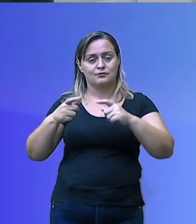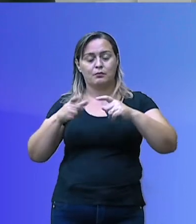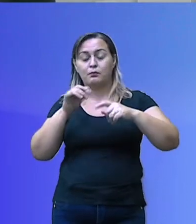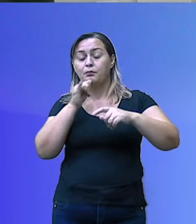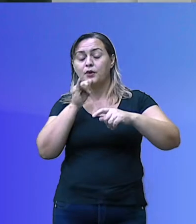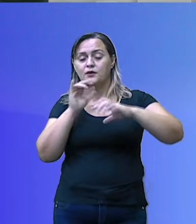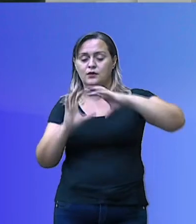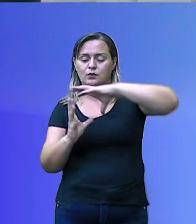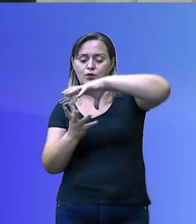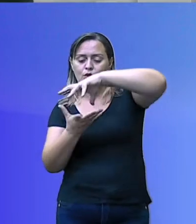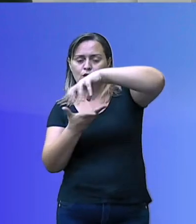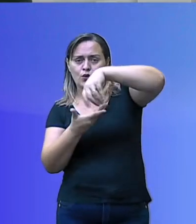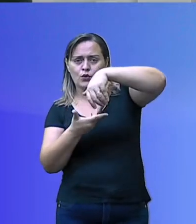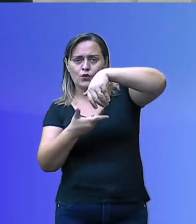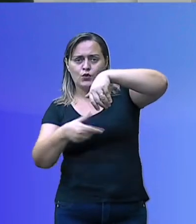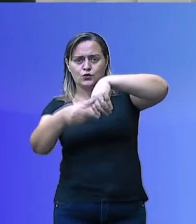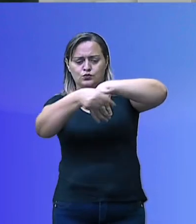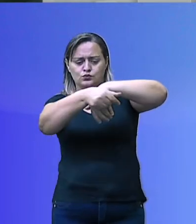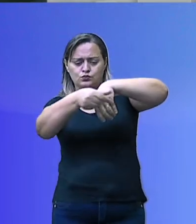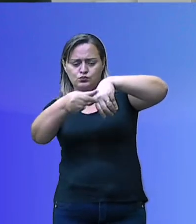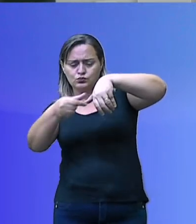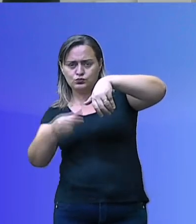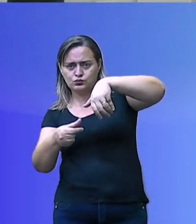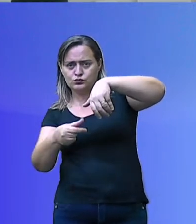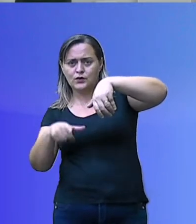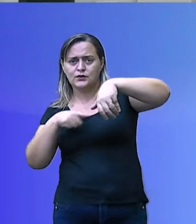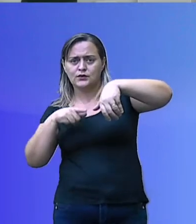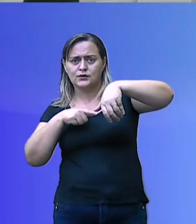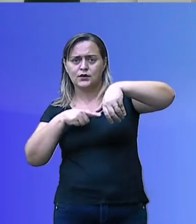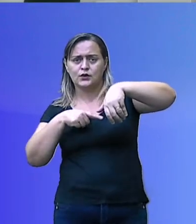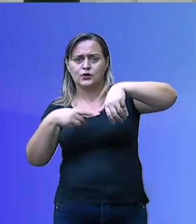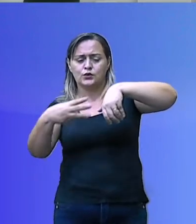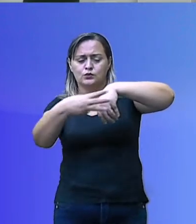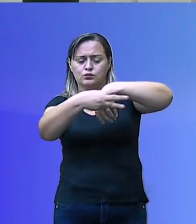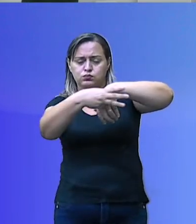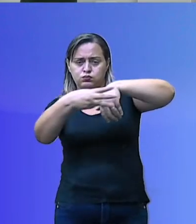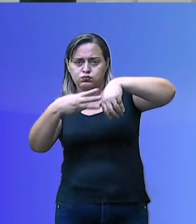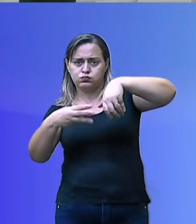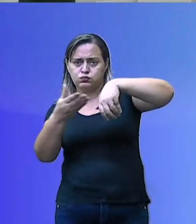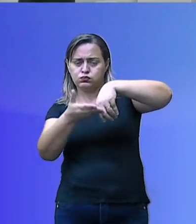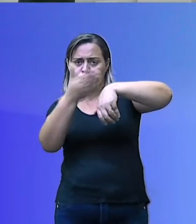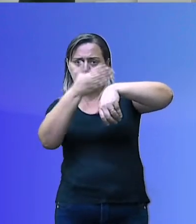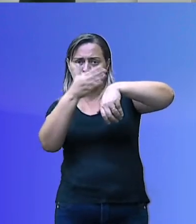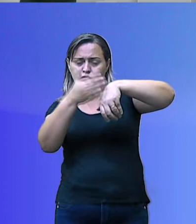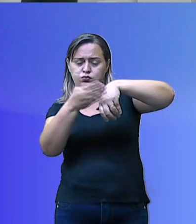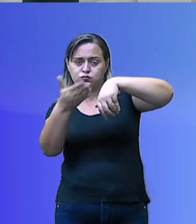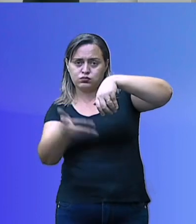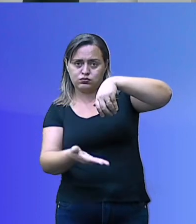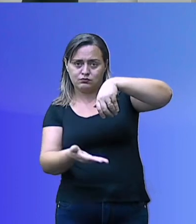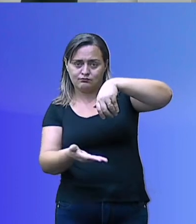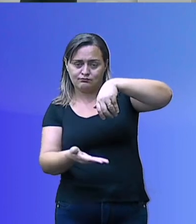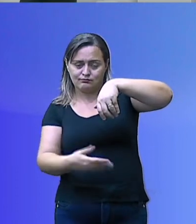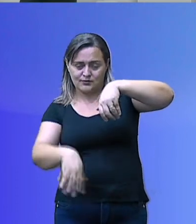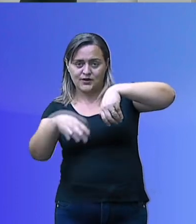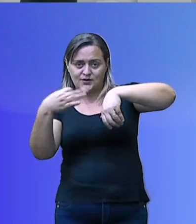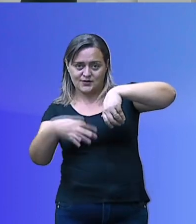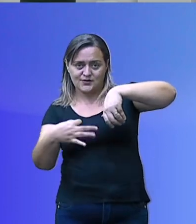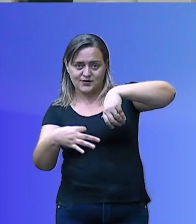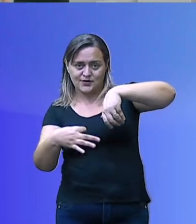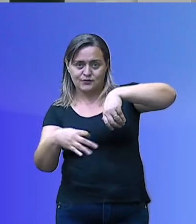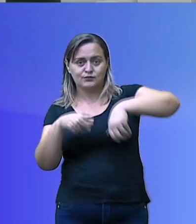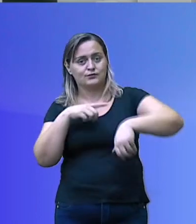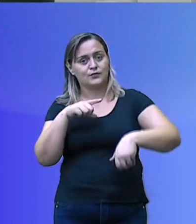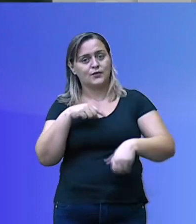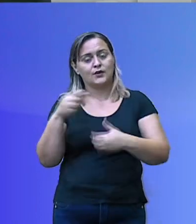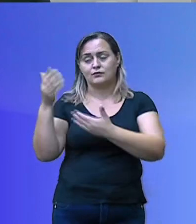nós temos os dois trópicos, aí vem a zona tropical. Zona temperada e a zona